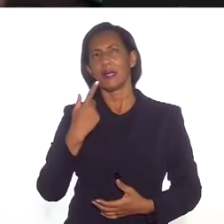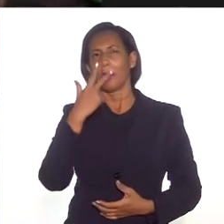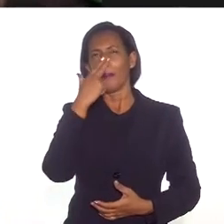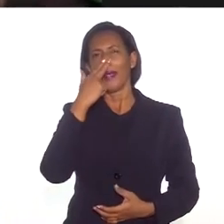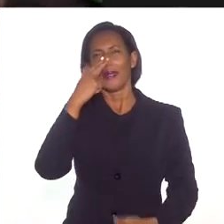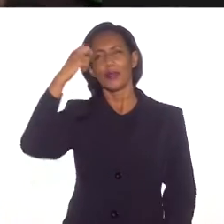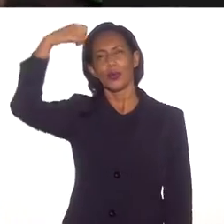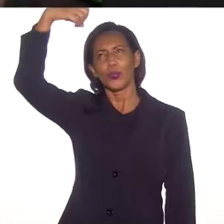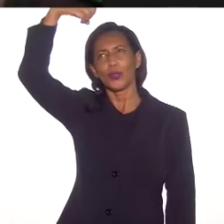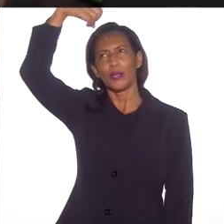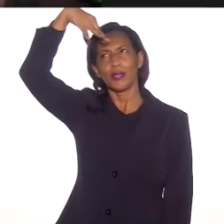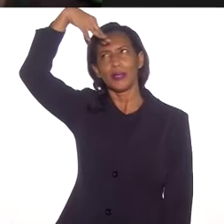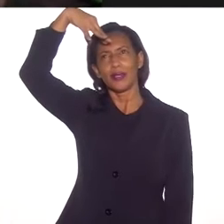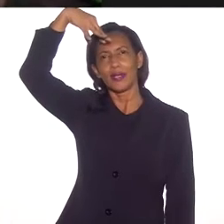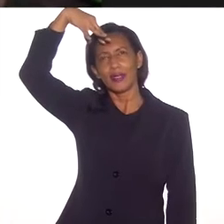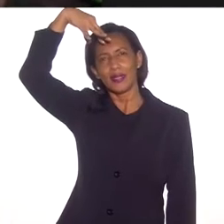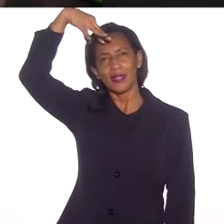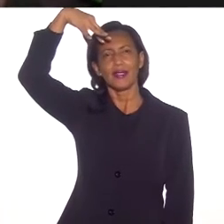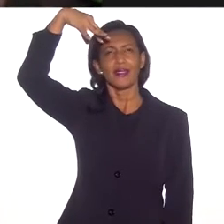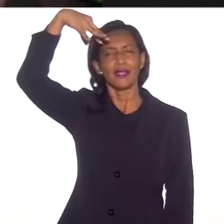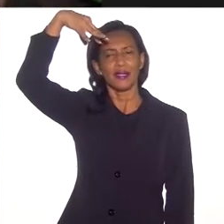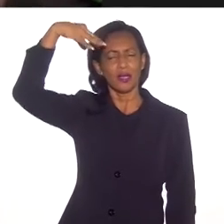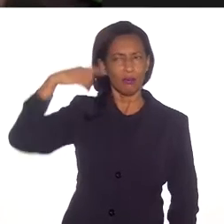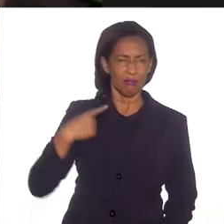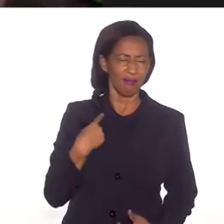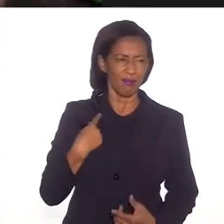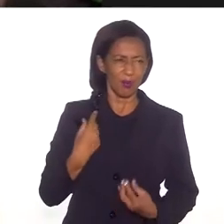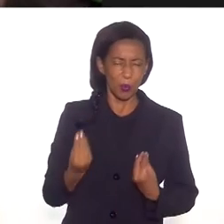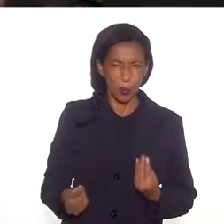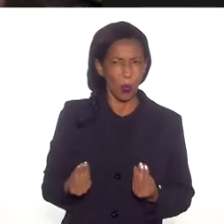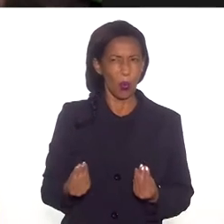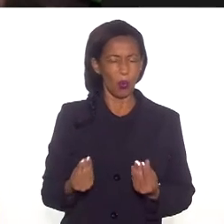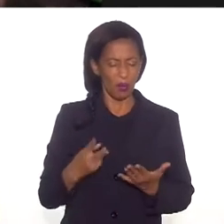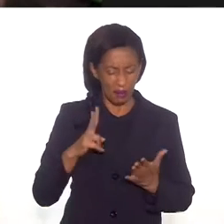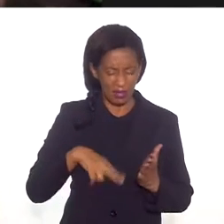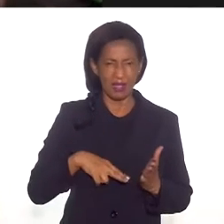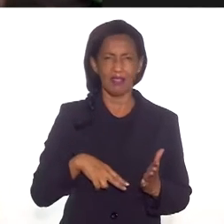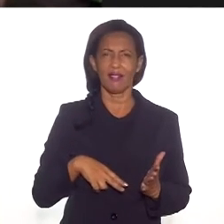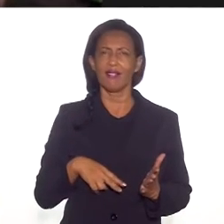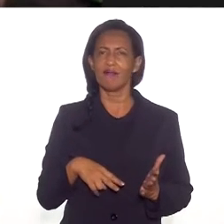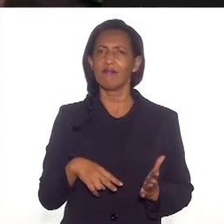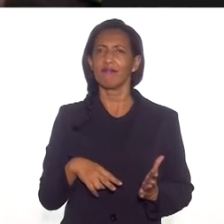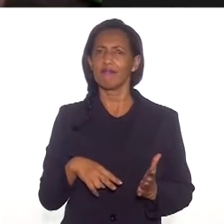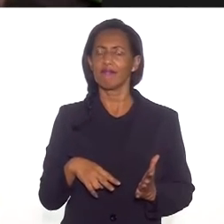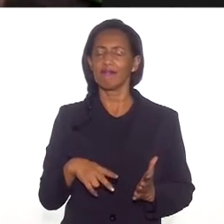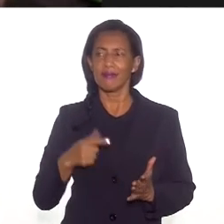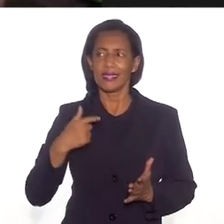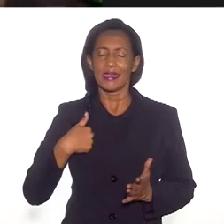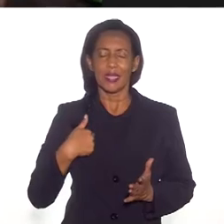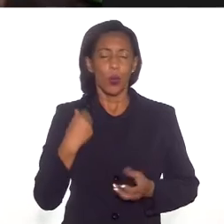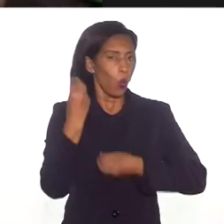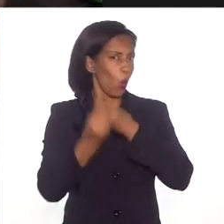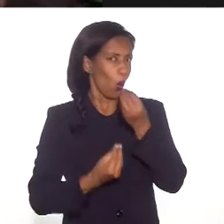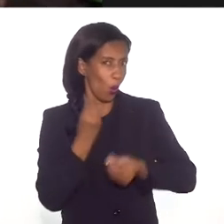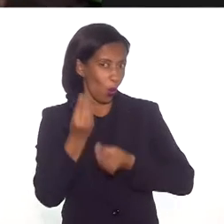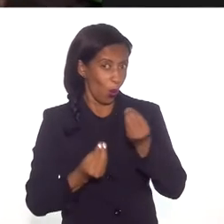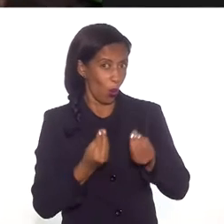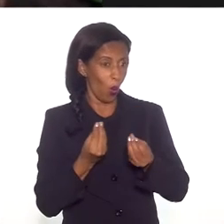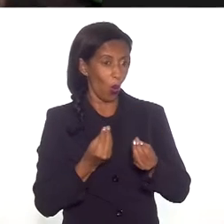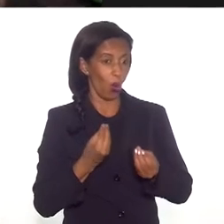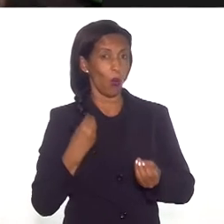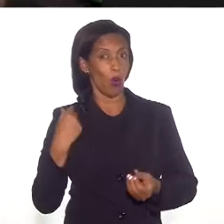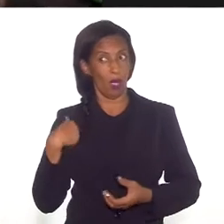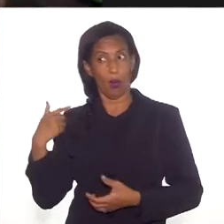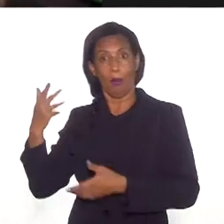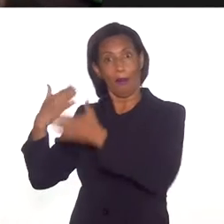aquela luzinha que acende assim. Como assim? Ler. E eu, como eu contava histórias que eu